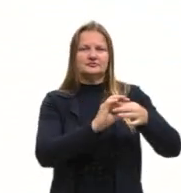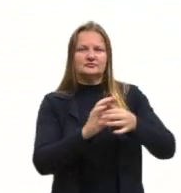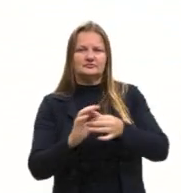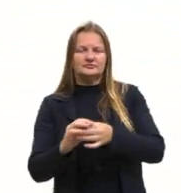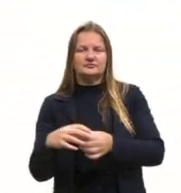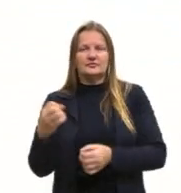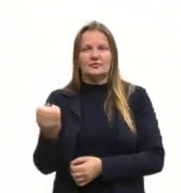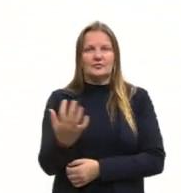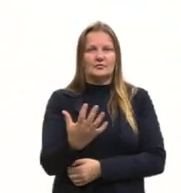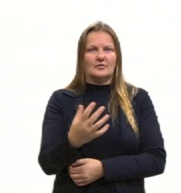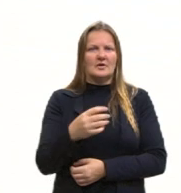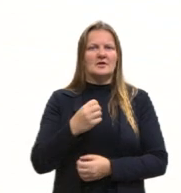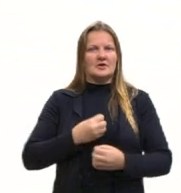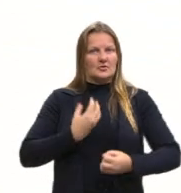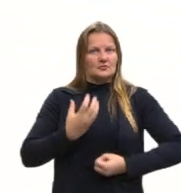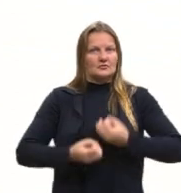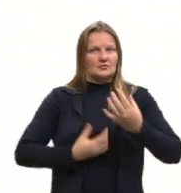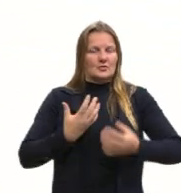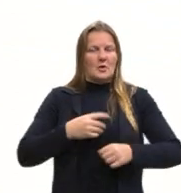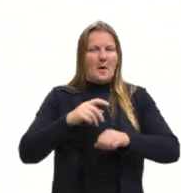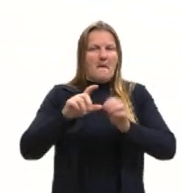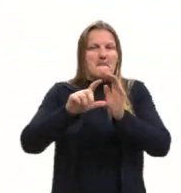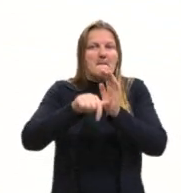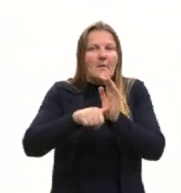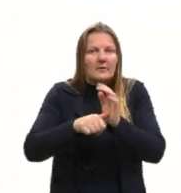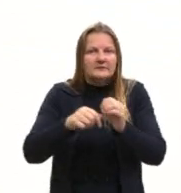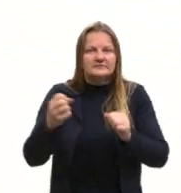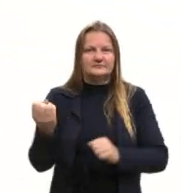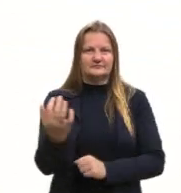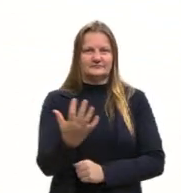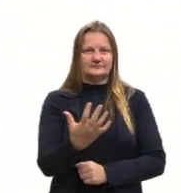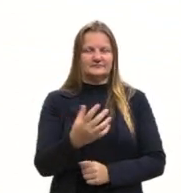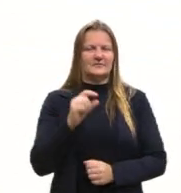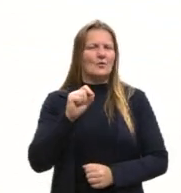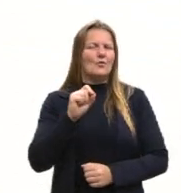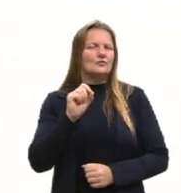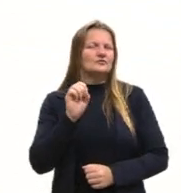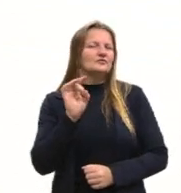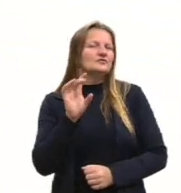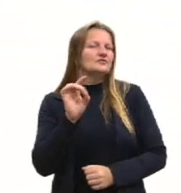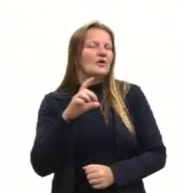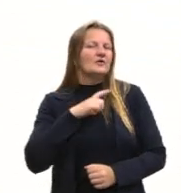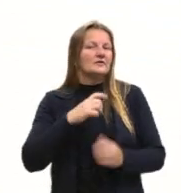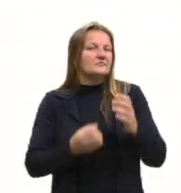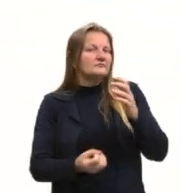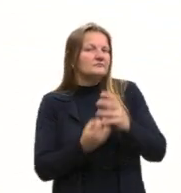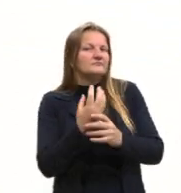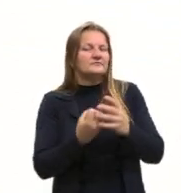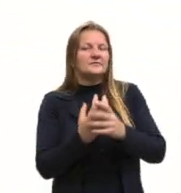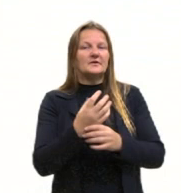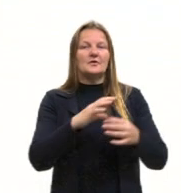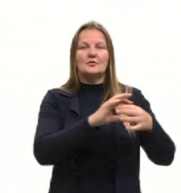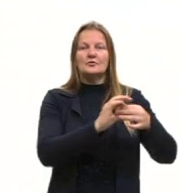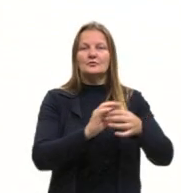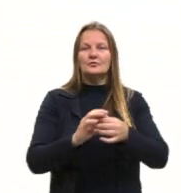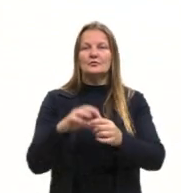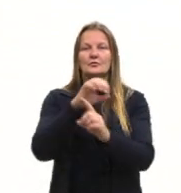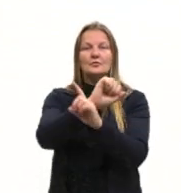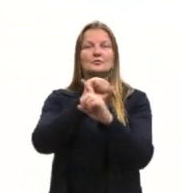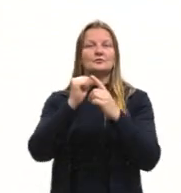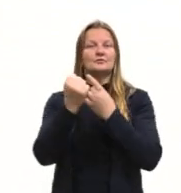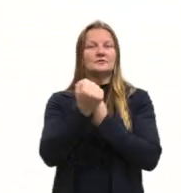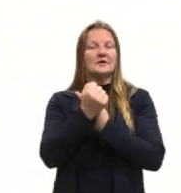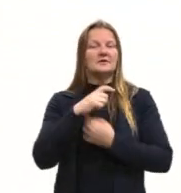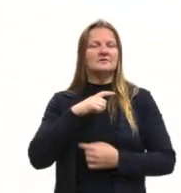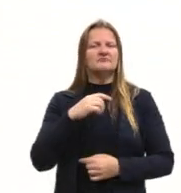são expressão de uma época pós-moderna? Ou apenas teriam surgido novas condições sociais que